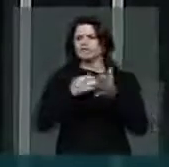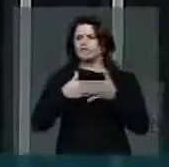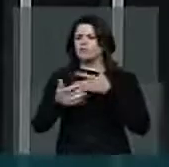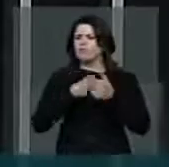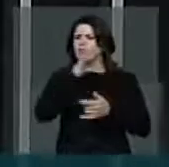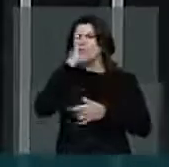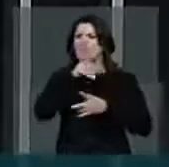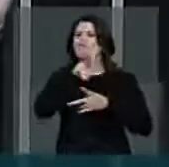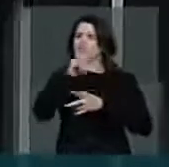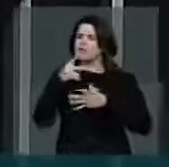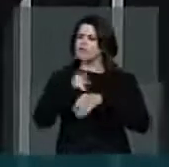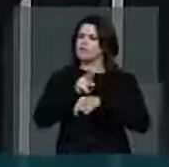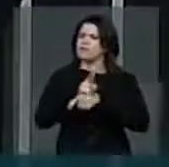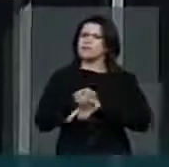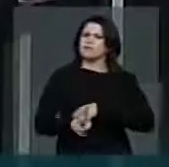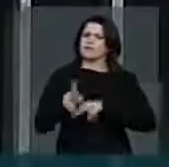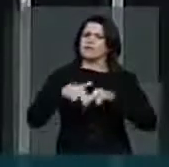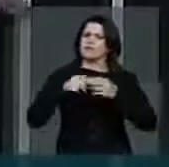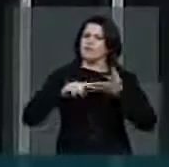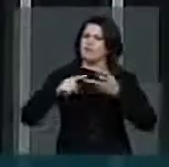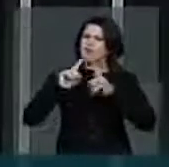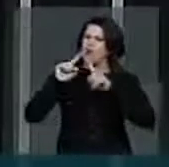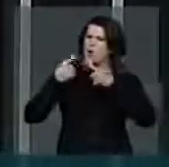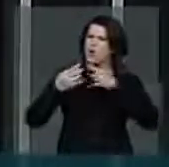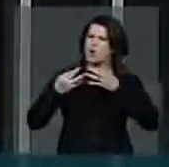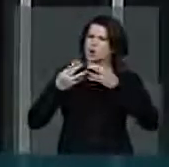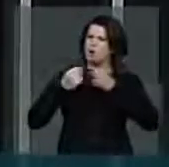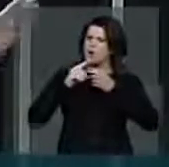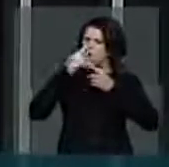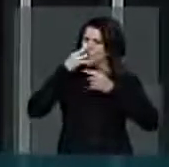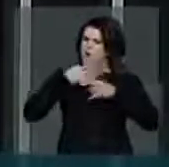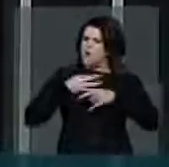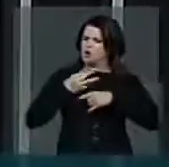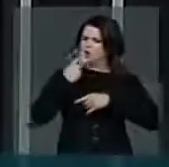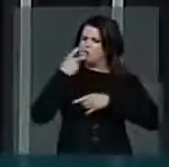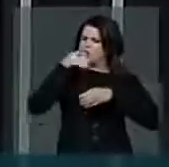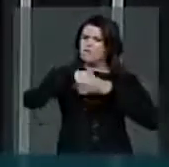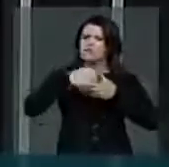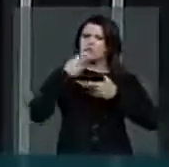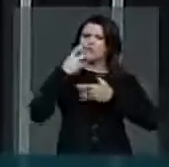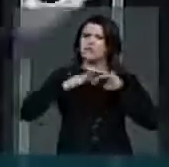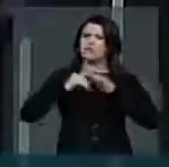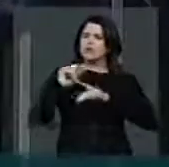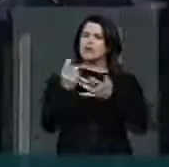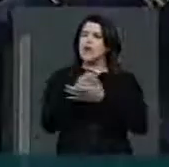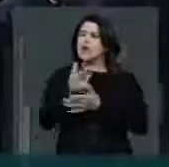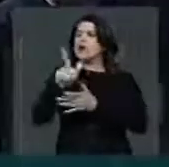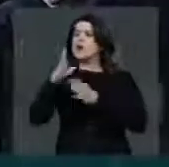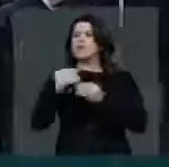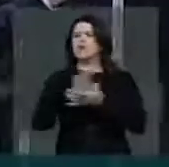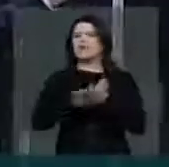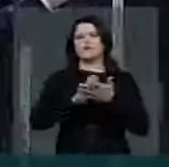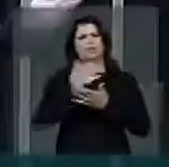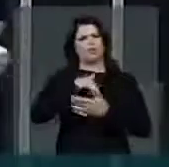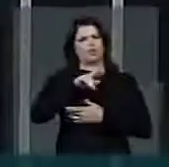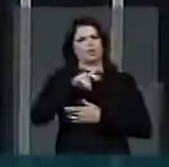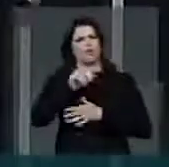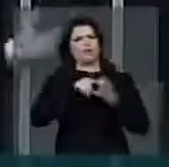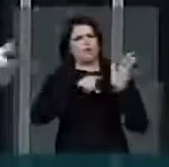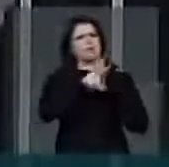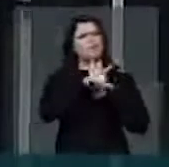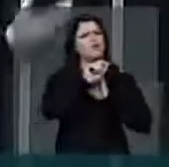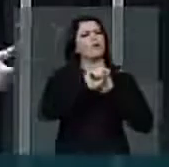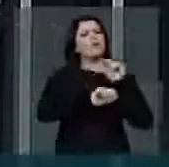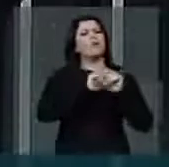trabalhadores. Então, ao fazerem lações, e aí não entra o mérito de entrar na seara dos outros, que nunca vamos perguntar, porque